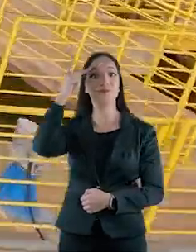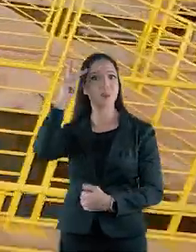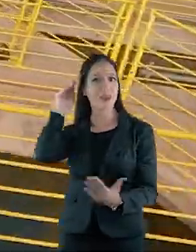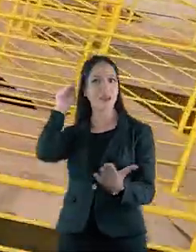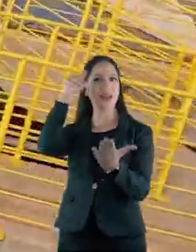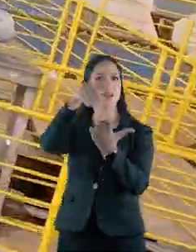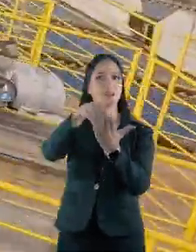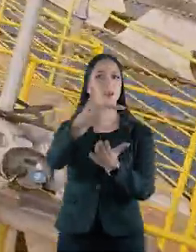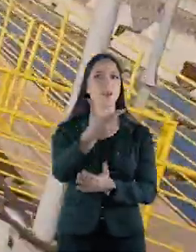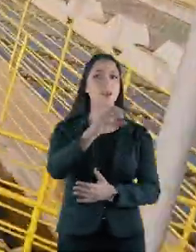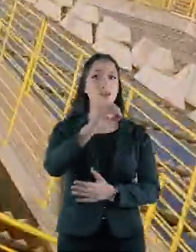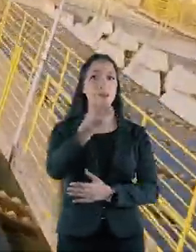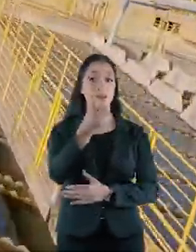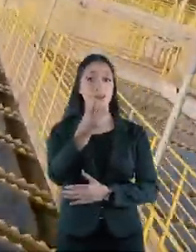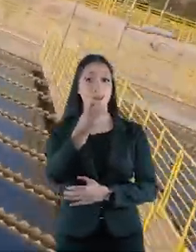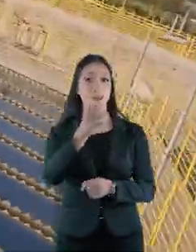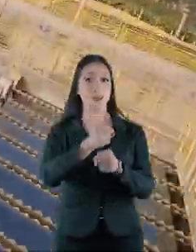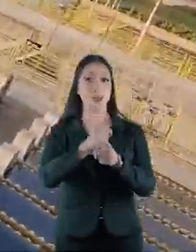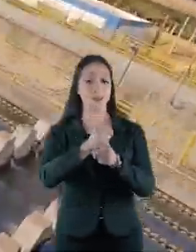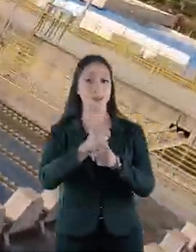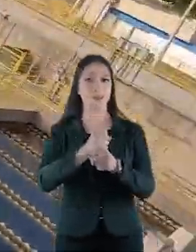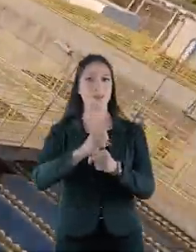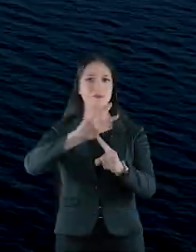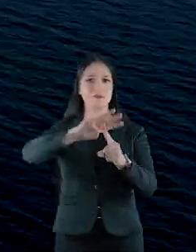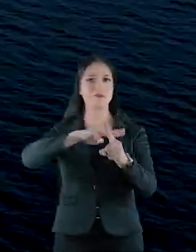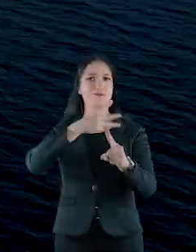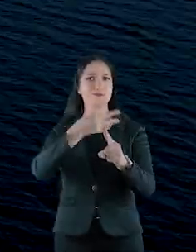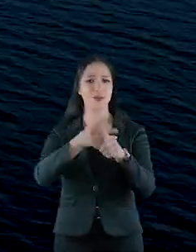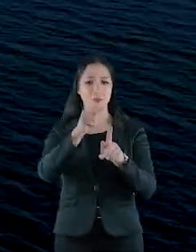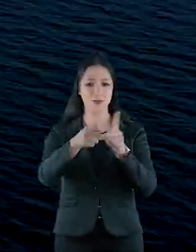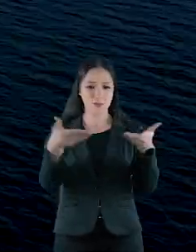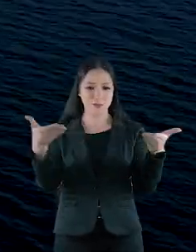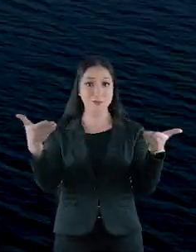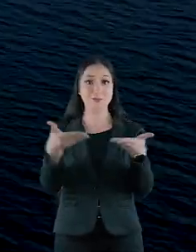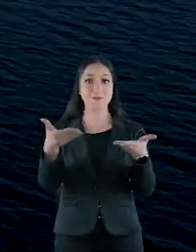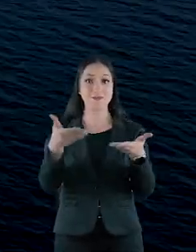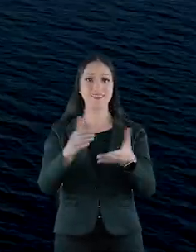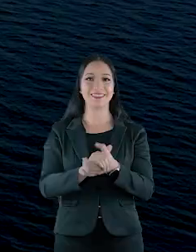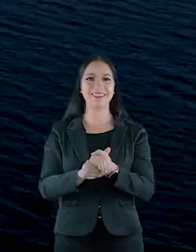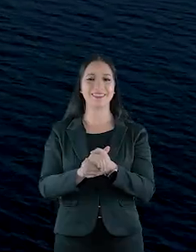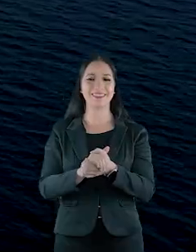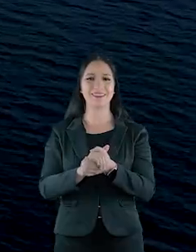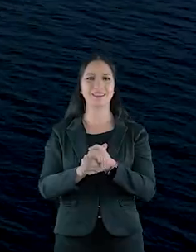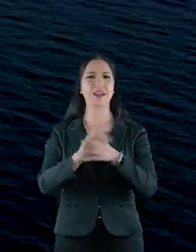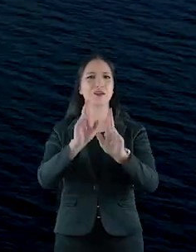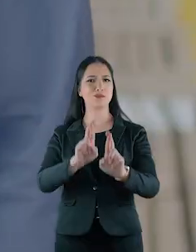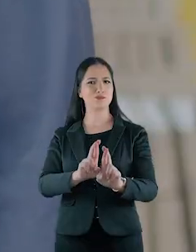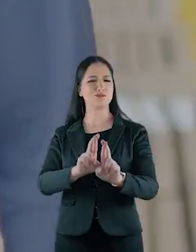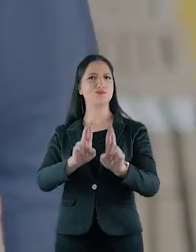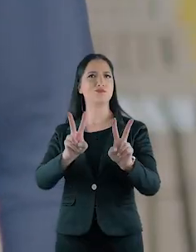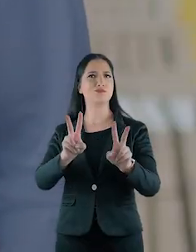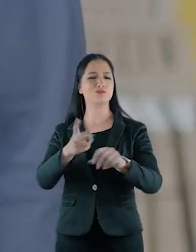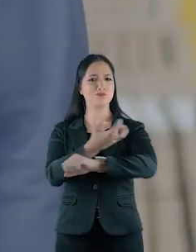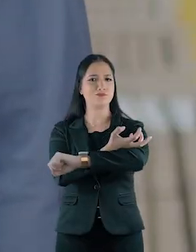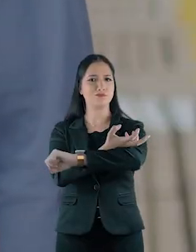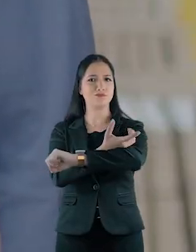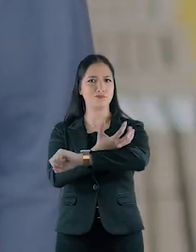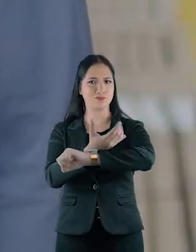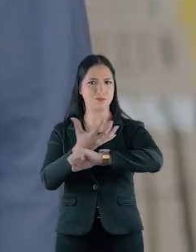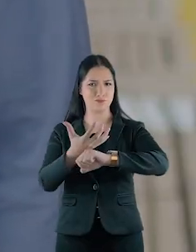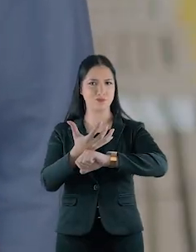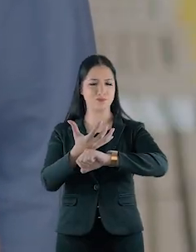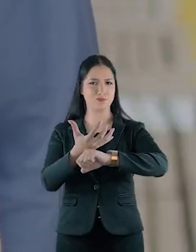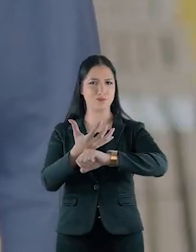milhões de pessoas até 2060, mais de três vezes a população atual. Um diferencial